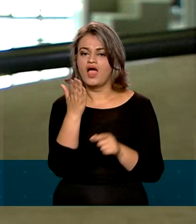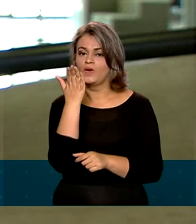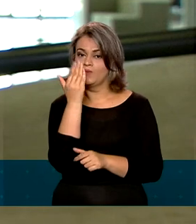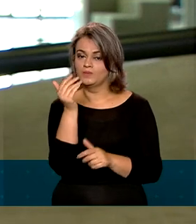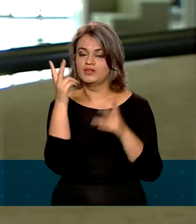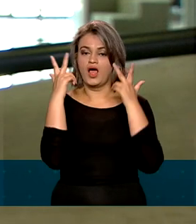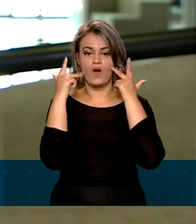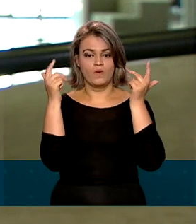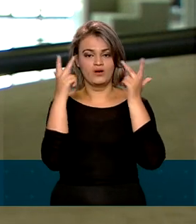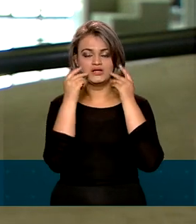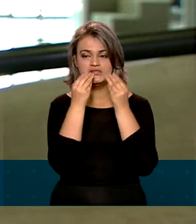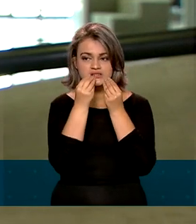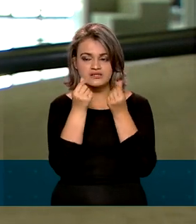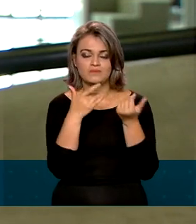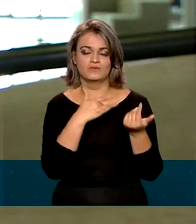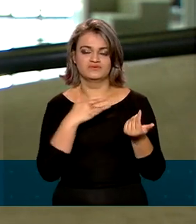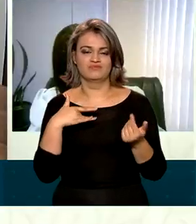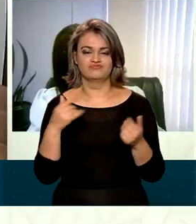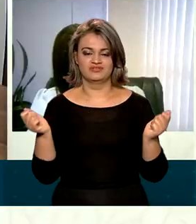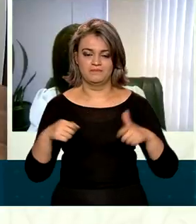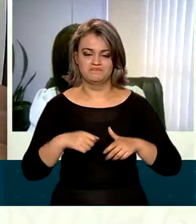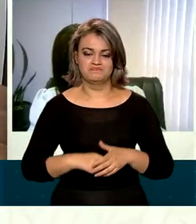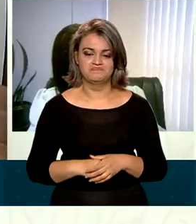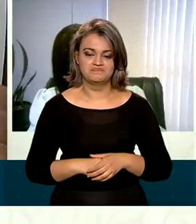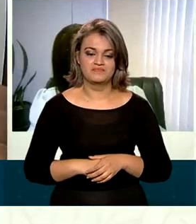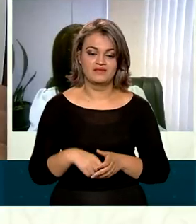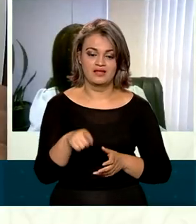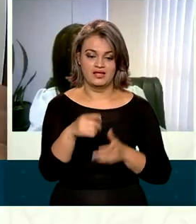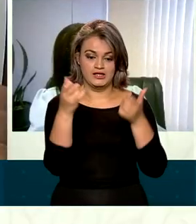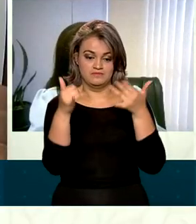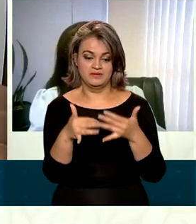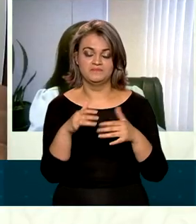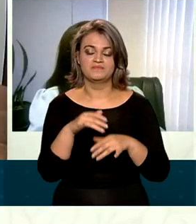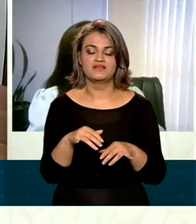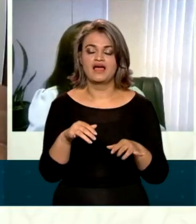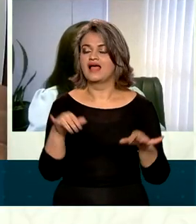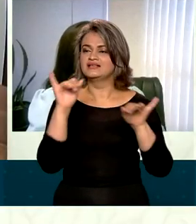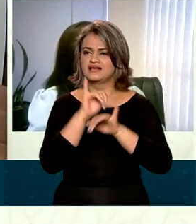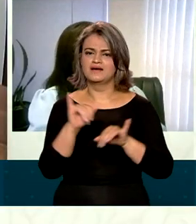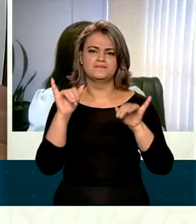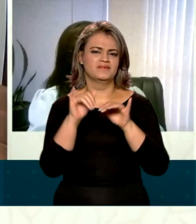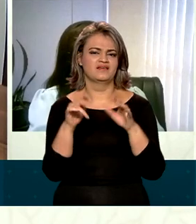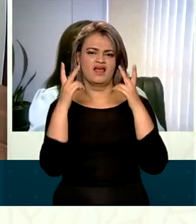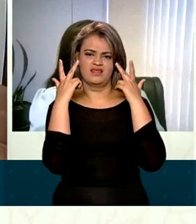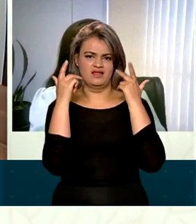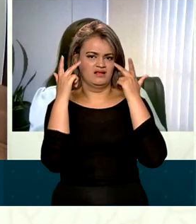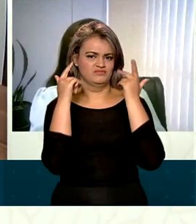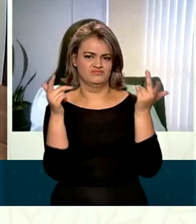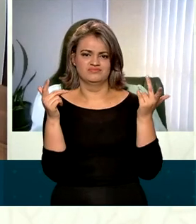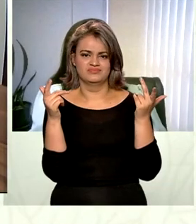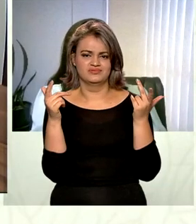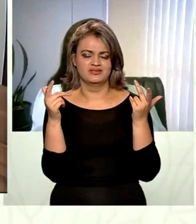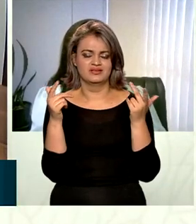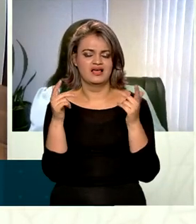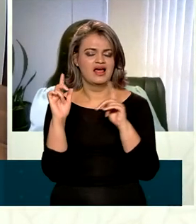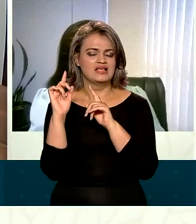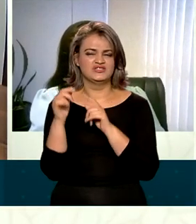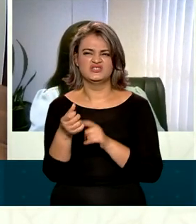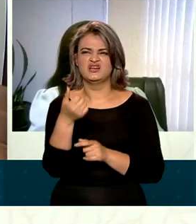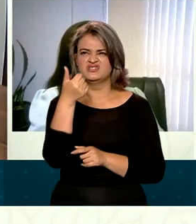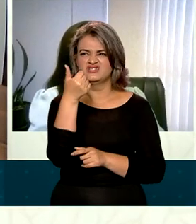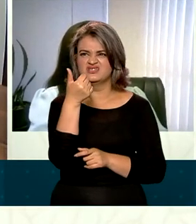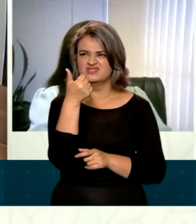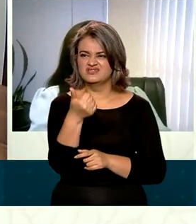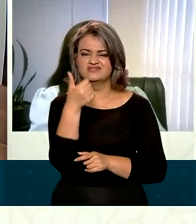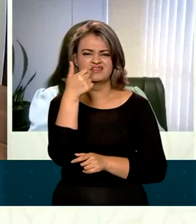Orgânico, Sabor e Saúde em Sua Vida. Essa campanha, que já virou uma tradição aqui no mapa, é a 17ª campanha